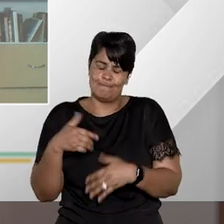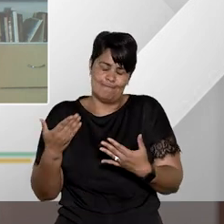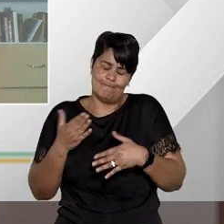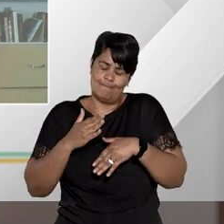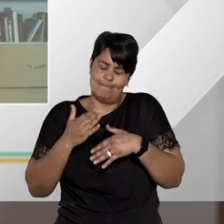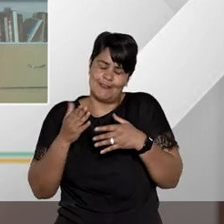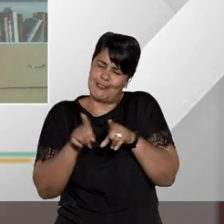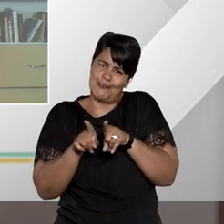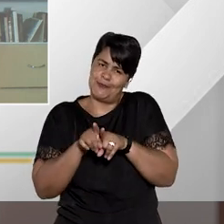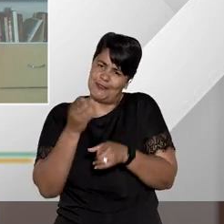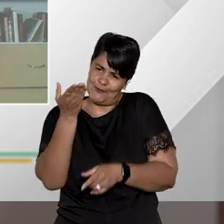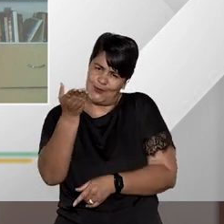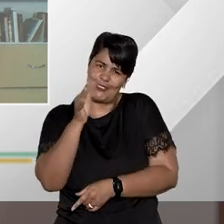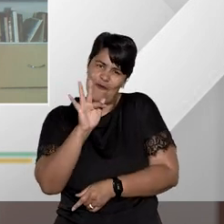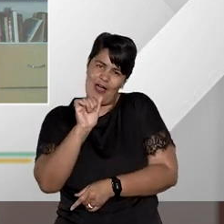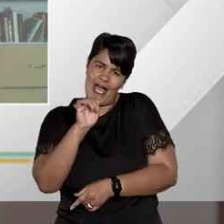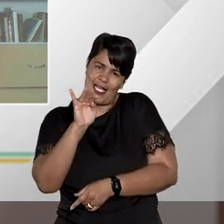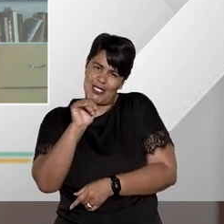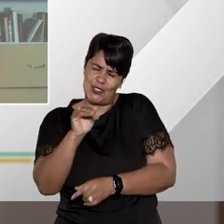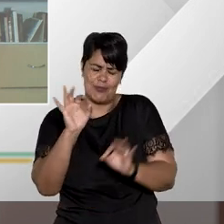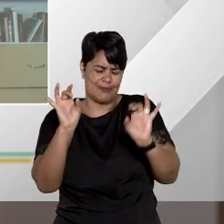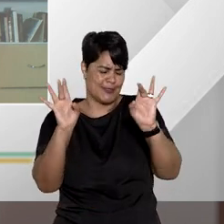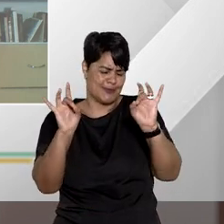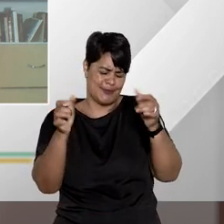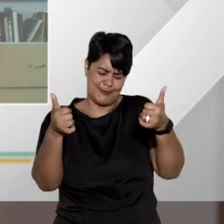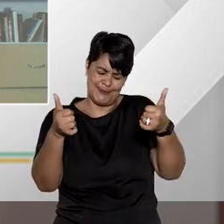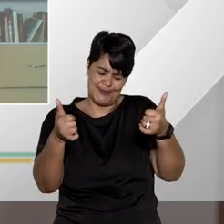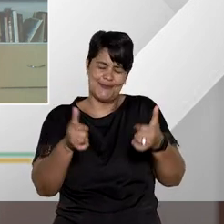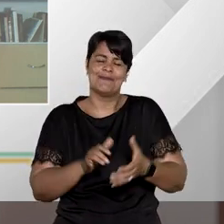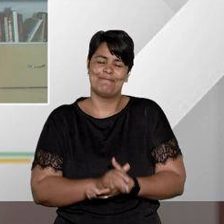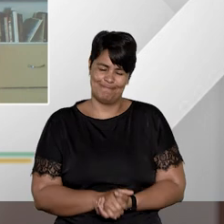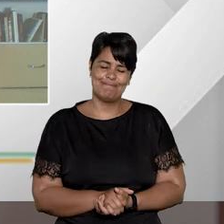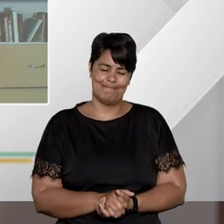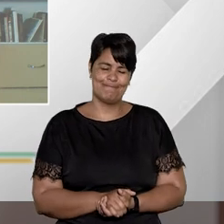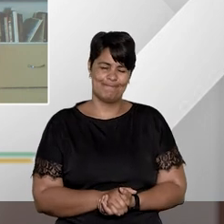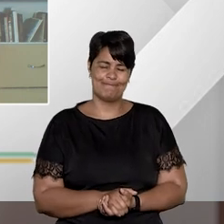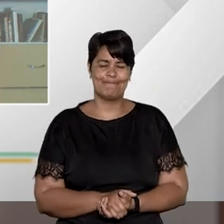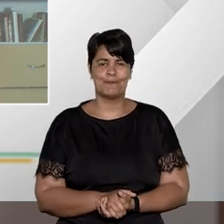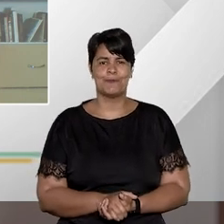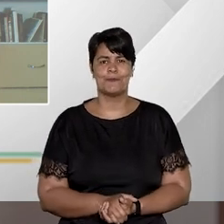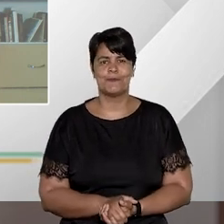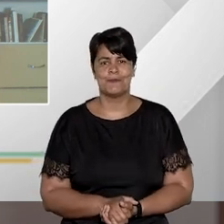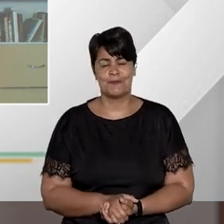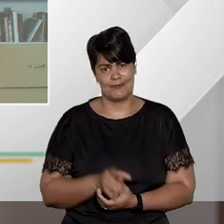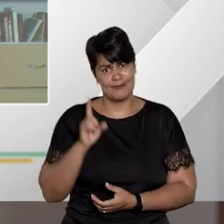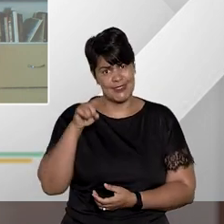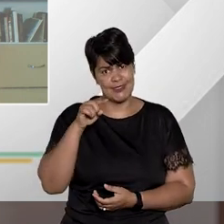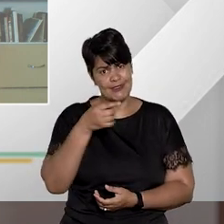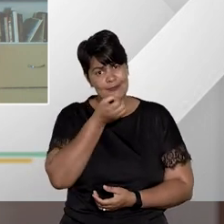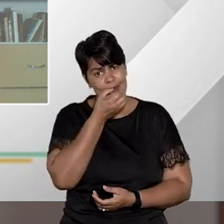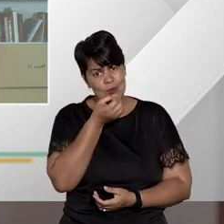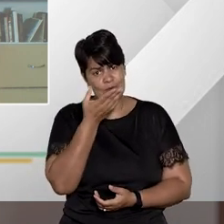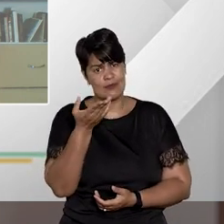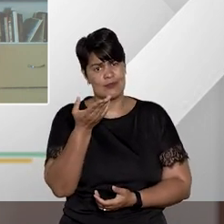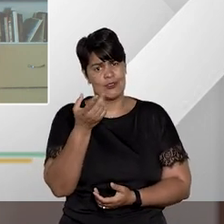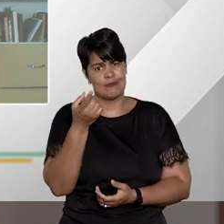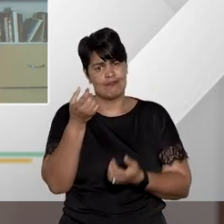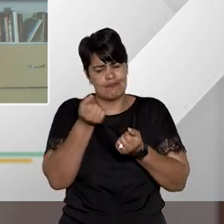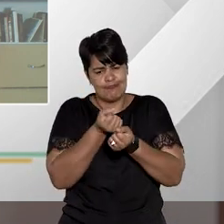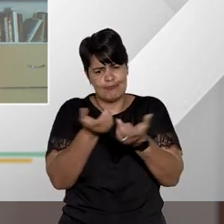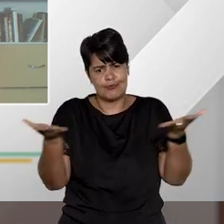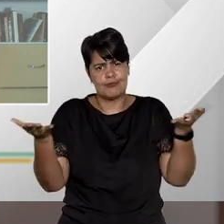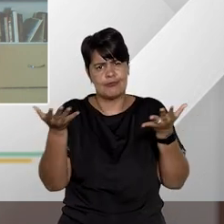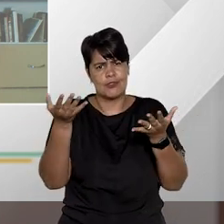todo o trabalho por uma pessoa tão especial como você Fátima mas mais importante ainda é legal a gente levar conhecimento